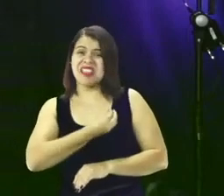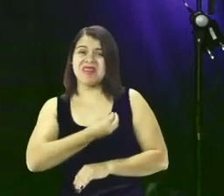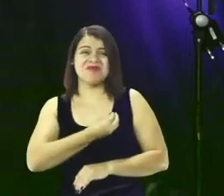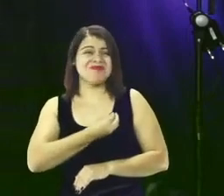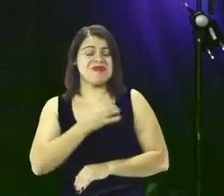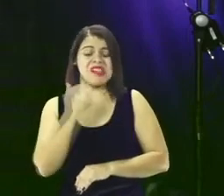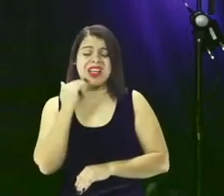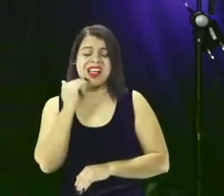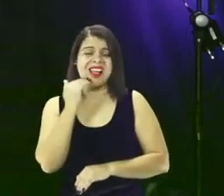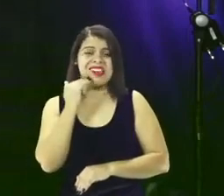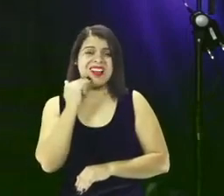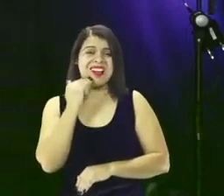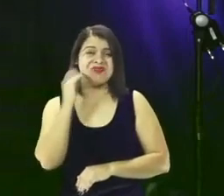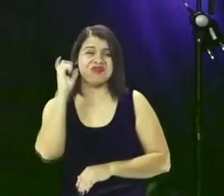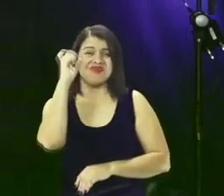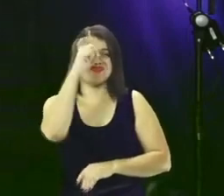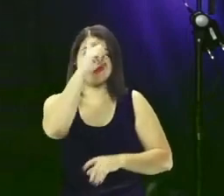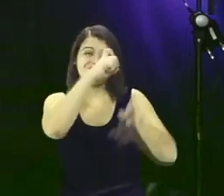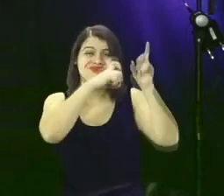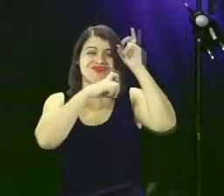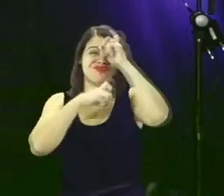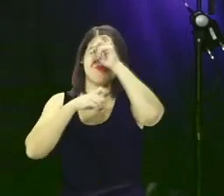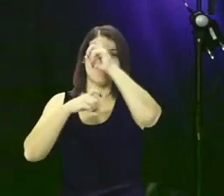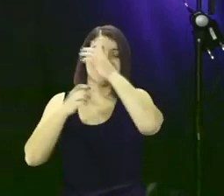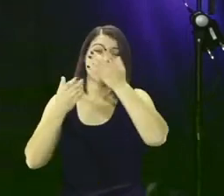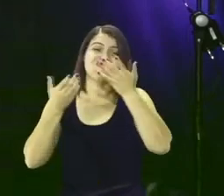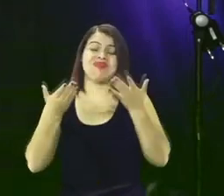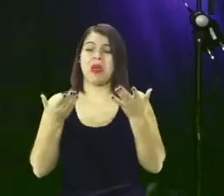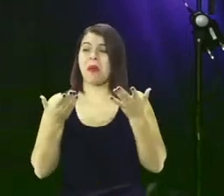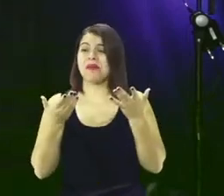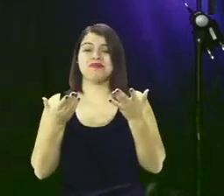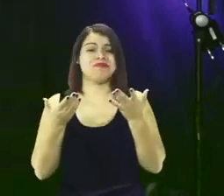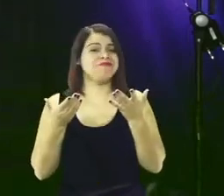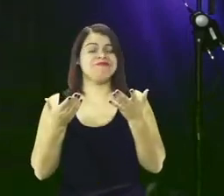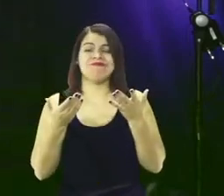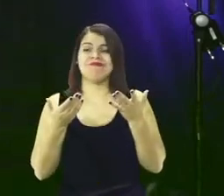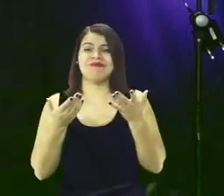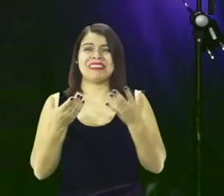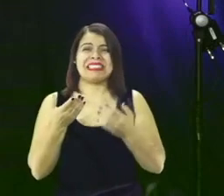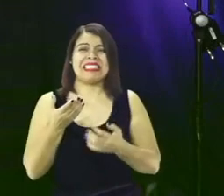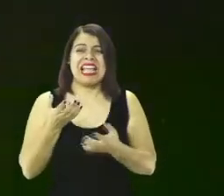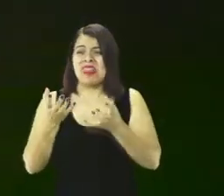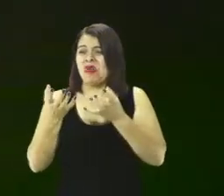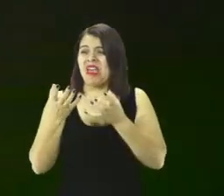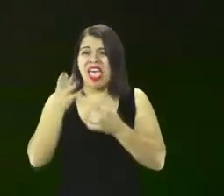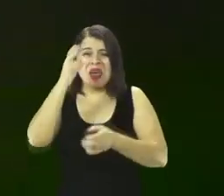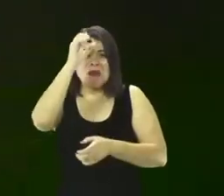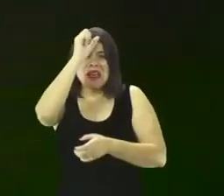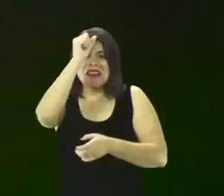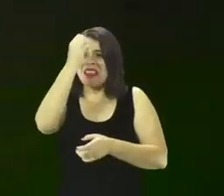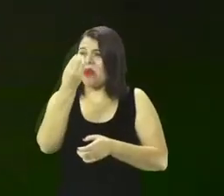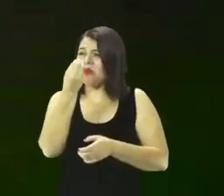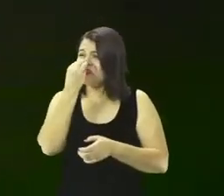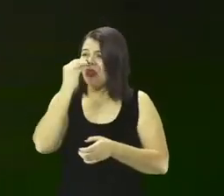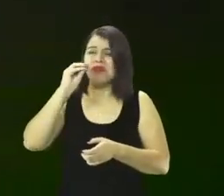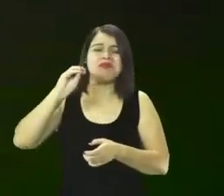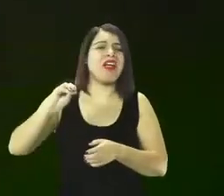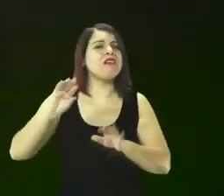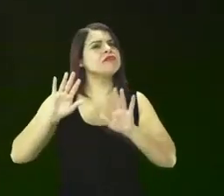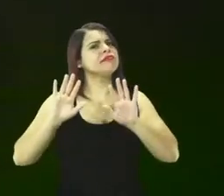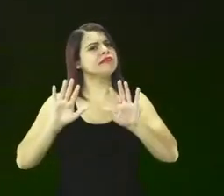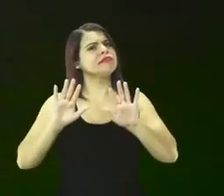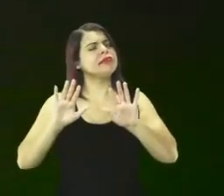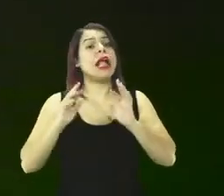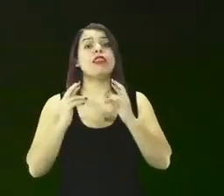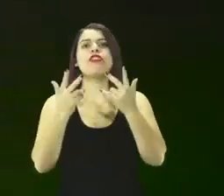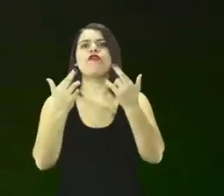complicada, difícil. Perder a capacidade de aprender, e aprender é diferente de ter informação. Falamos aqui